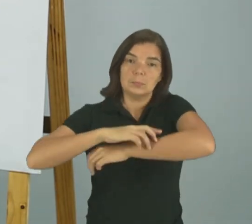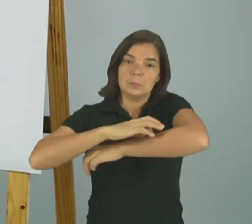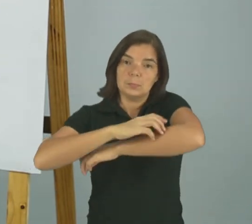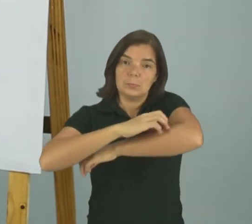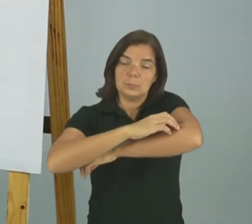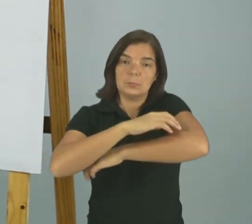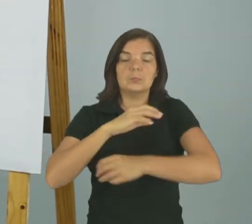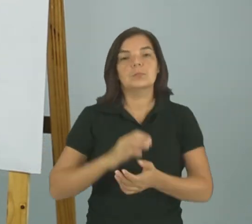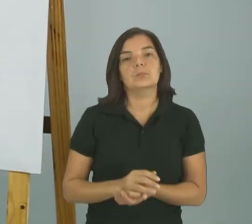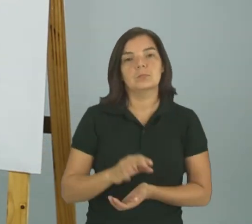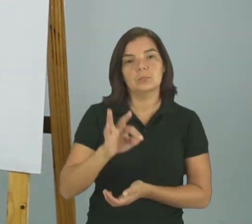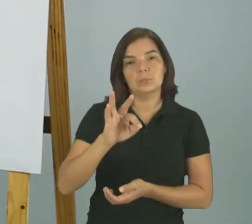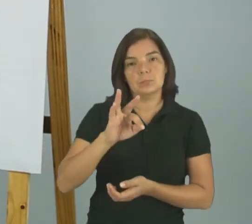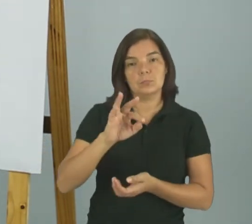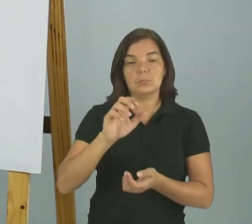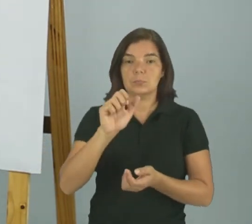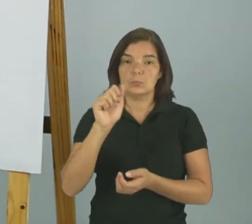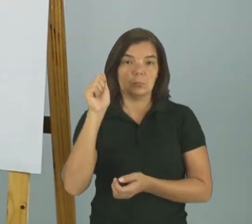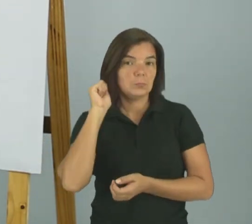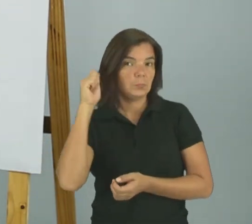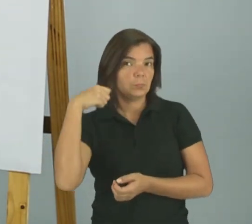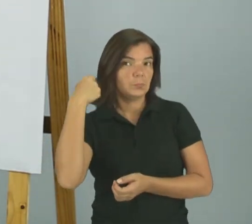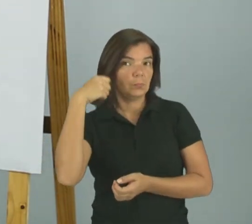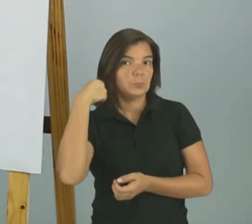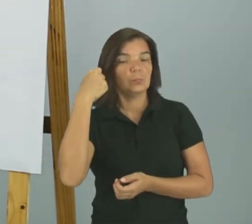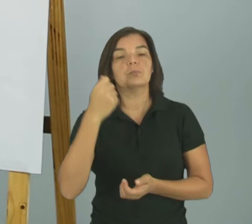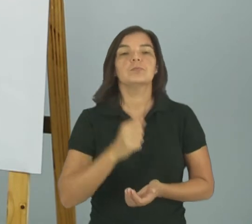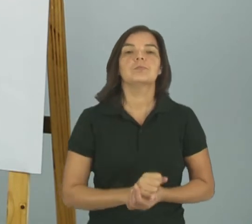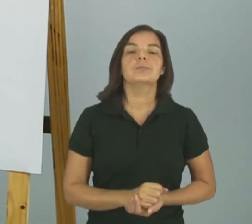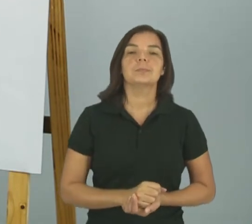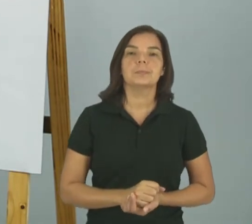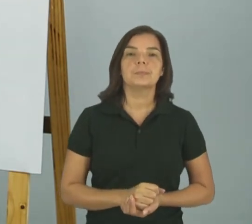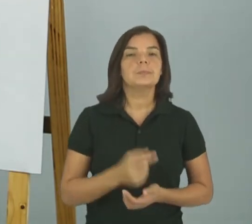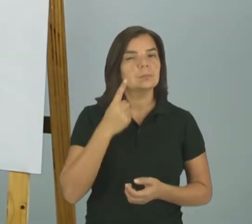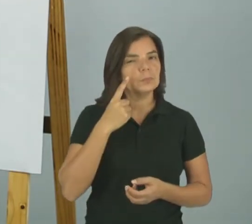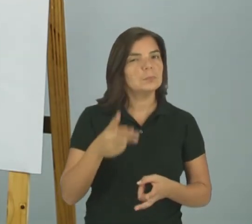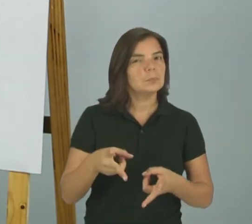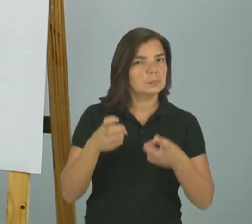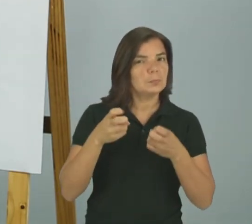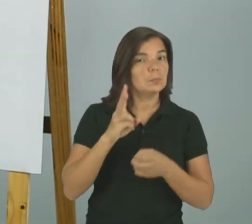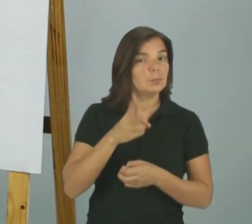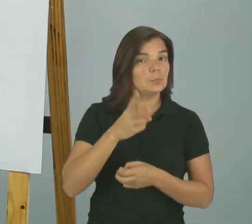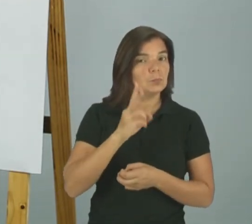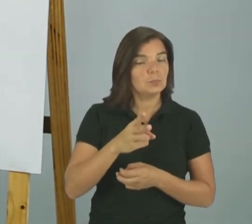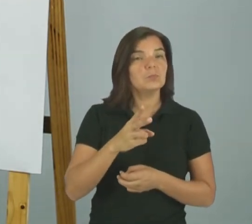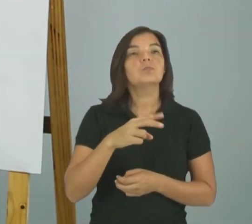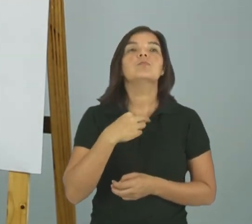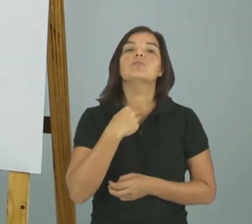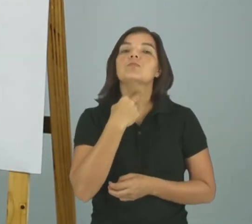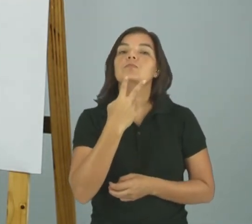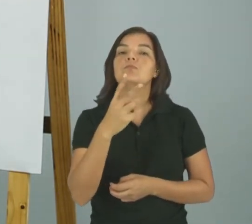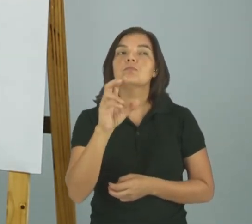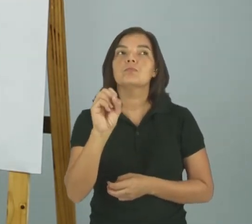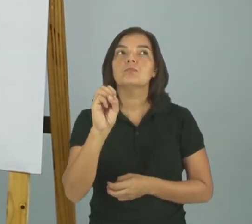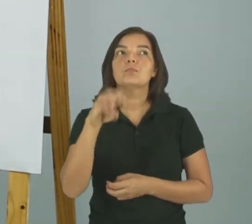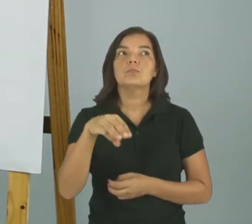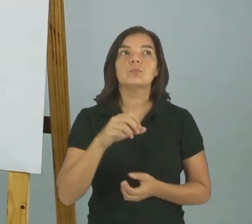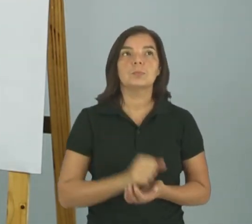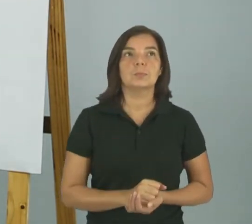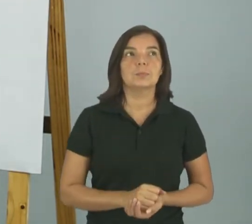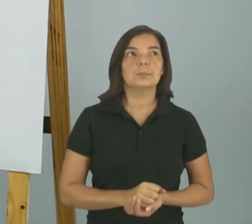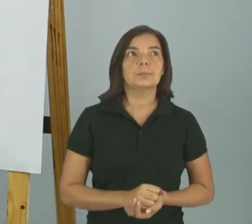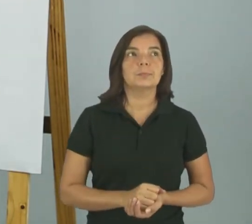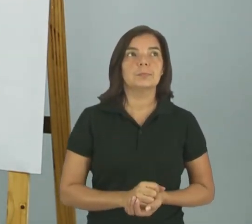Trapezista Artista Tá Vocês perceberam o mesmo som? Nós falamos Nós percebemos isso